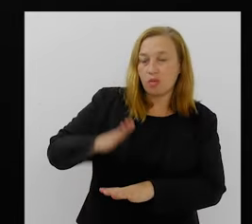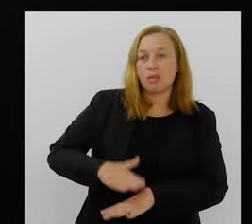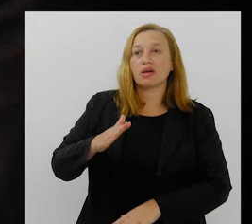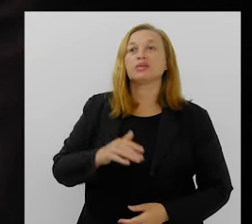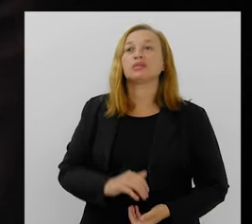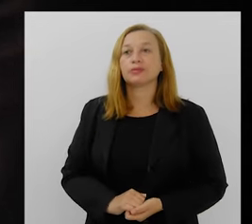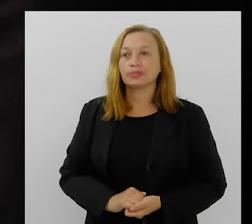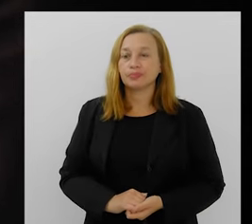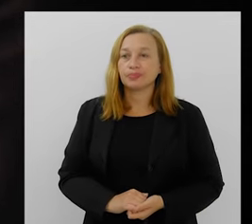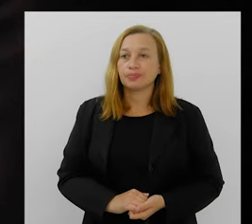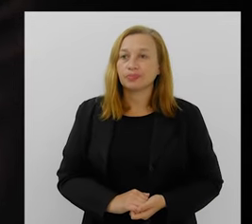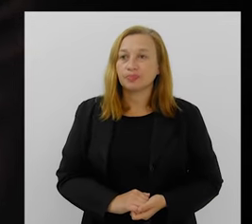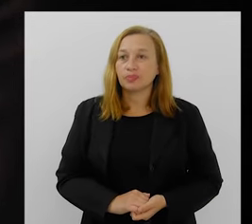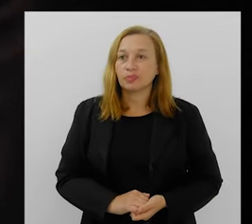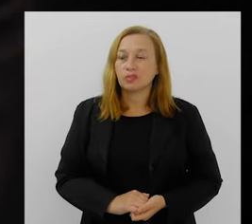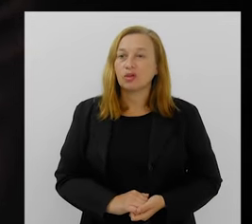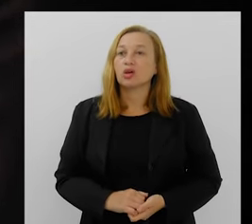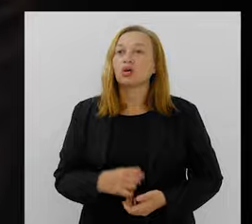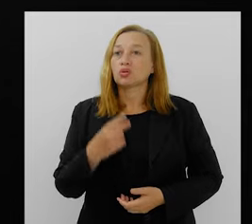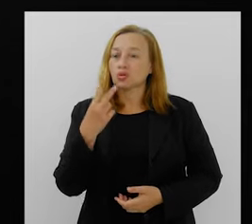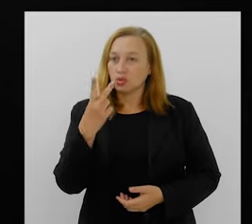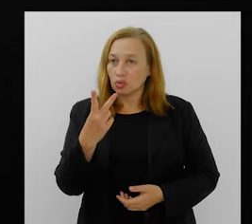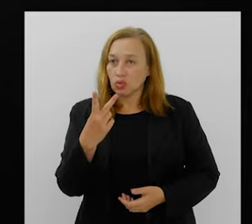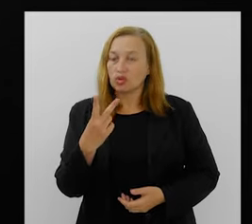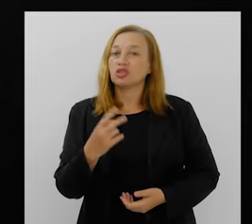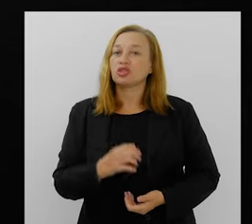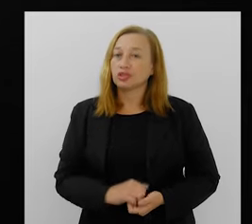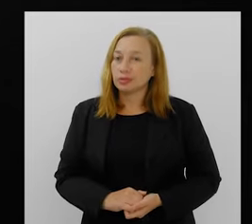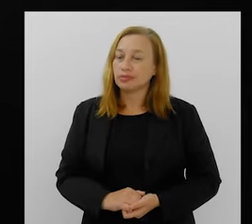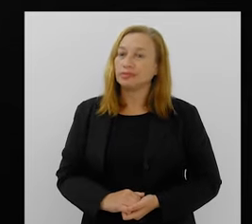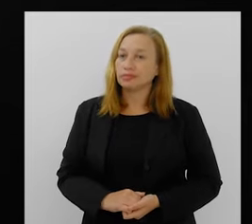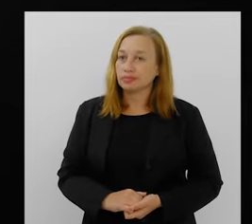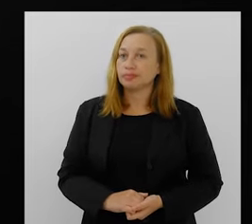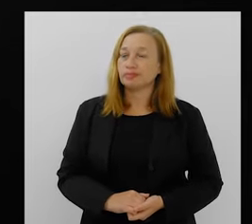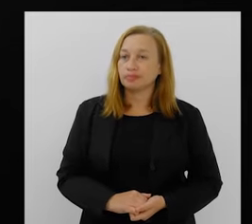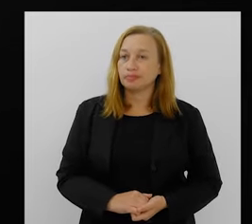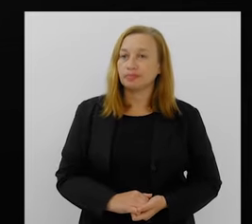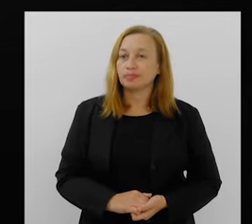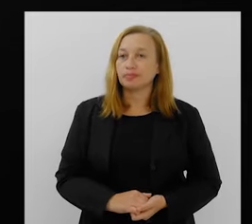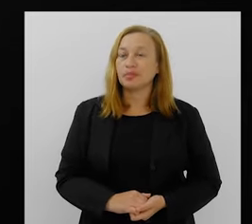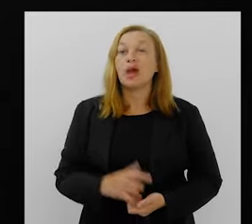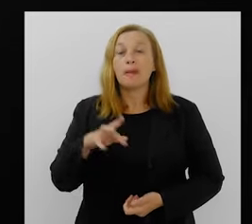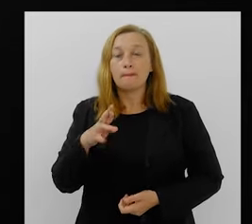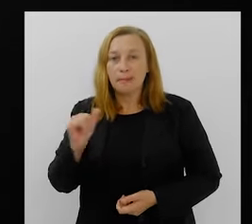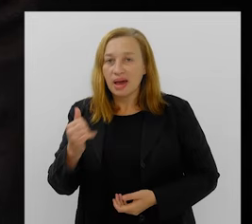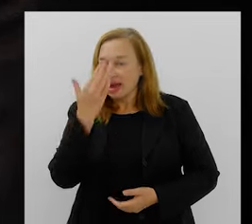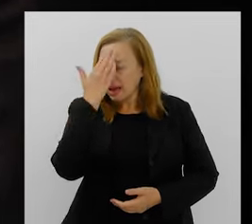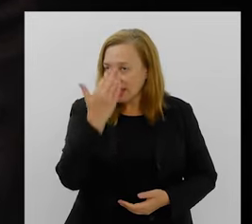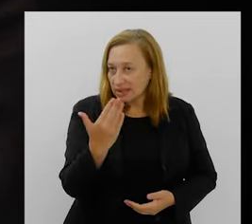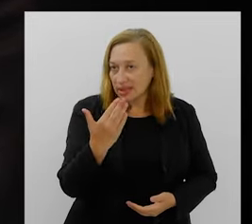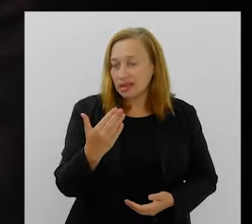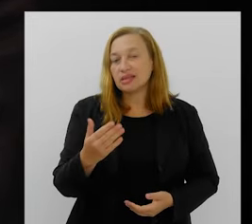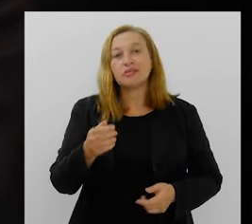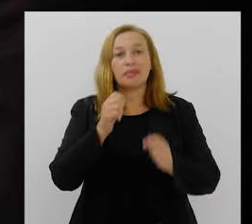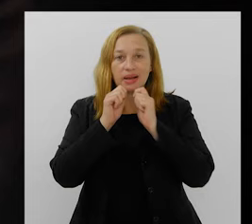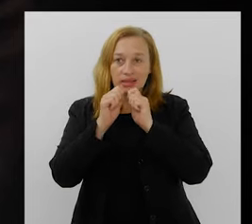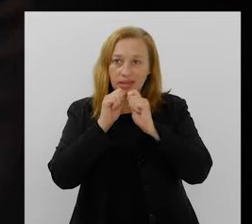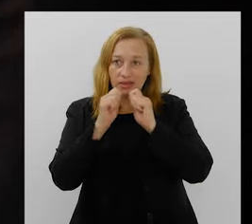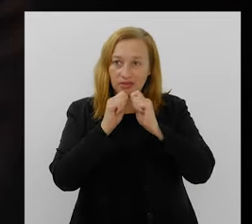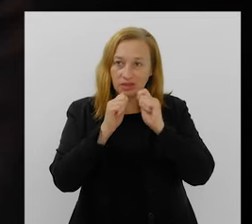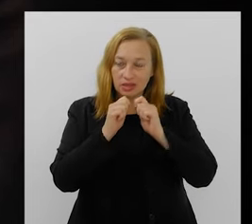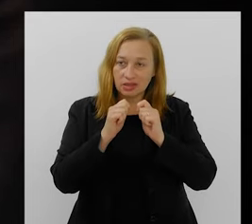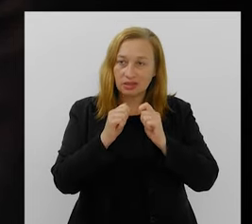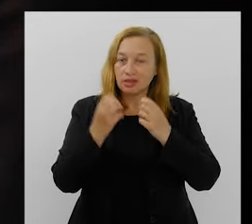São 40 pontos. Dois, né? Para dar 40 pontos. Para dois pessoas. Exatamente. Mário, eu te agradeço demais pela